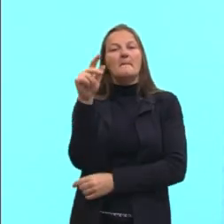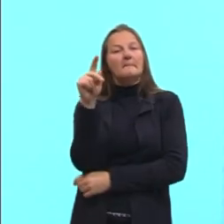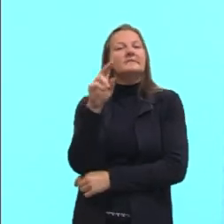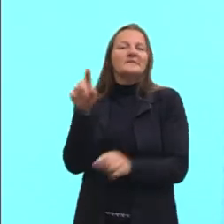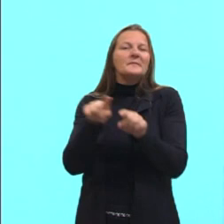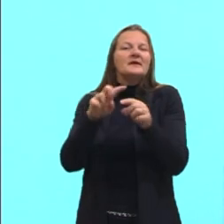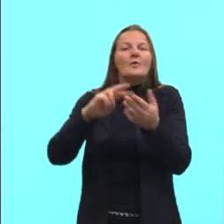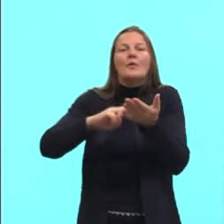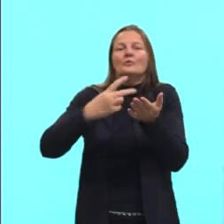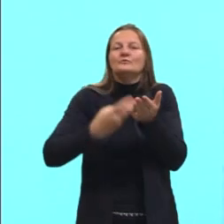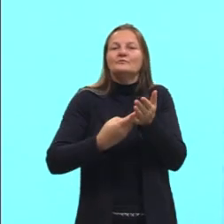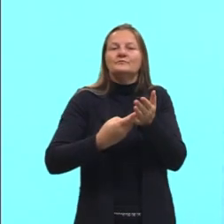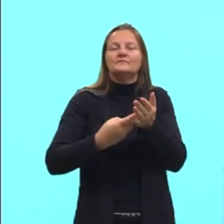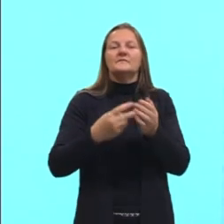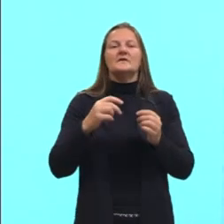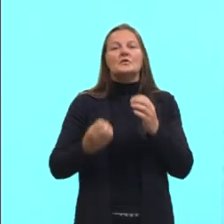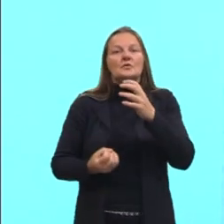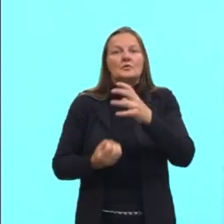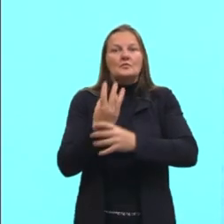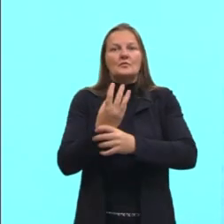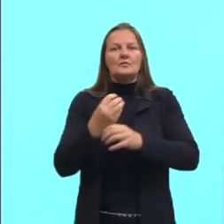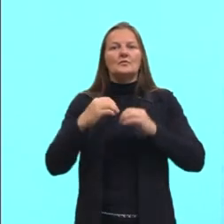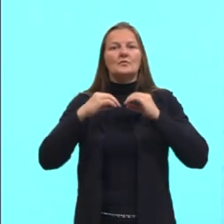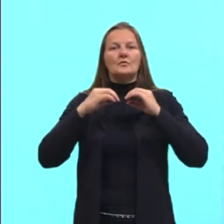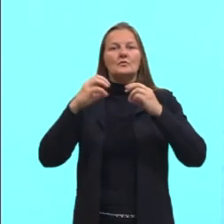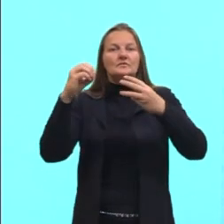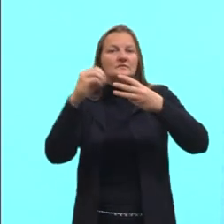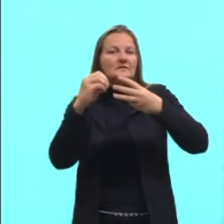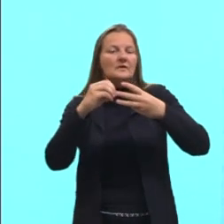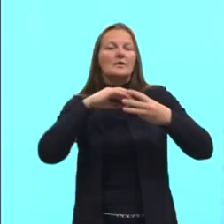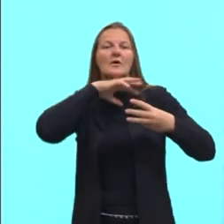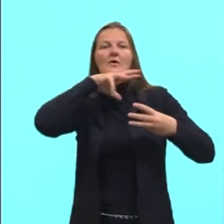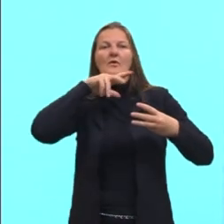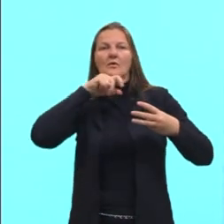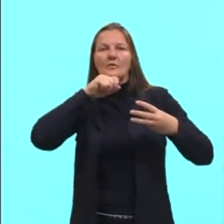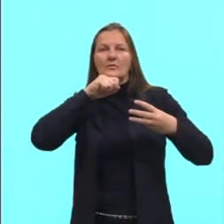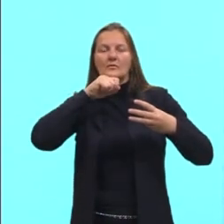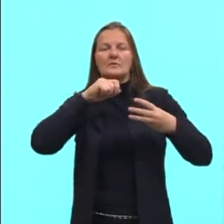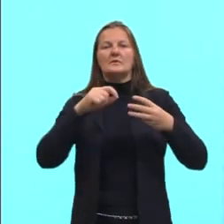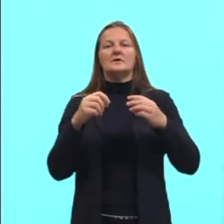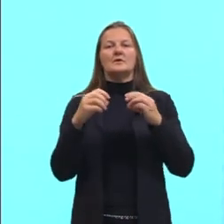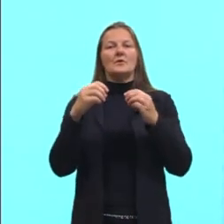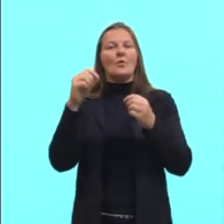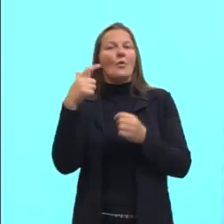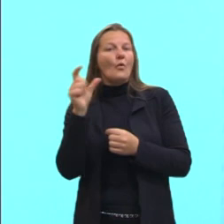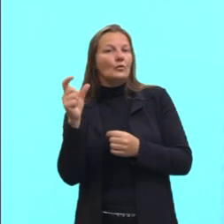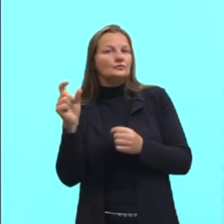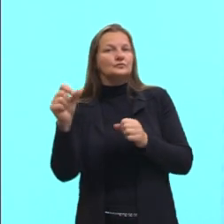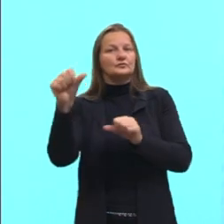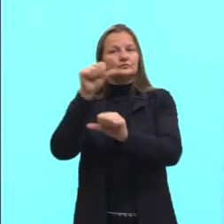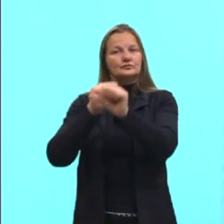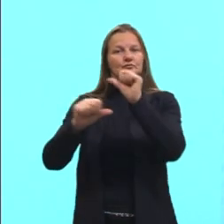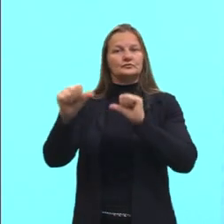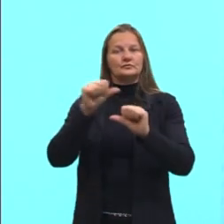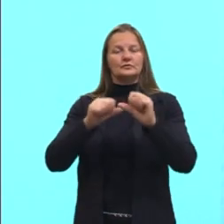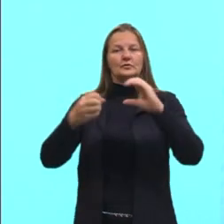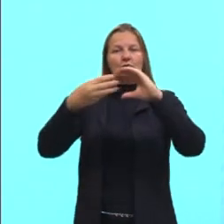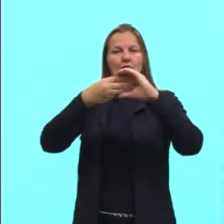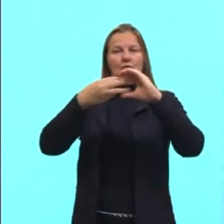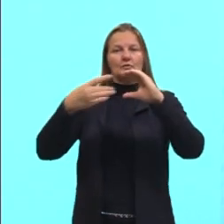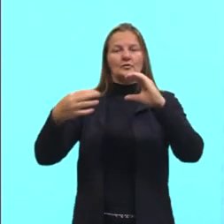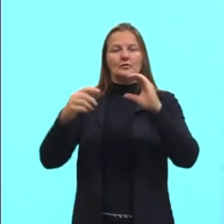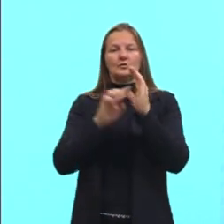a célula animal, as células animal. E as células com esses procariontes